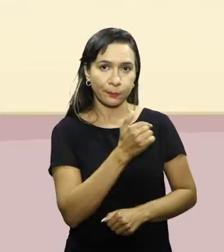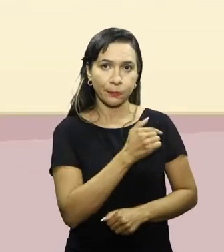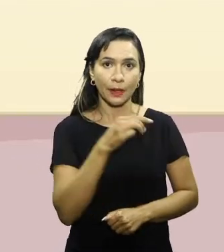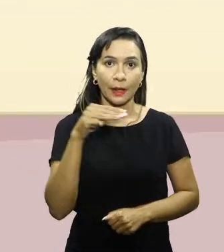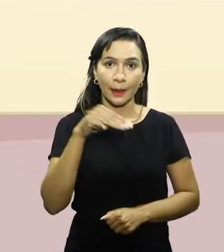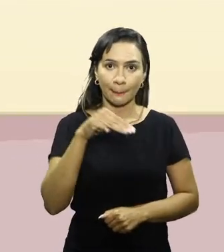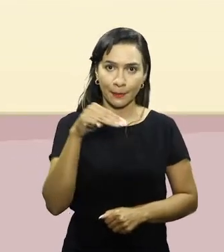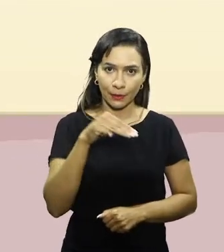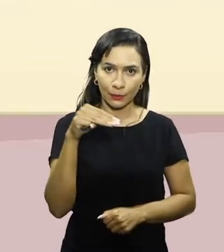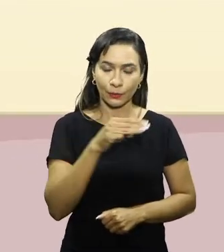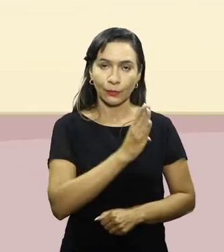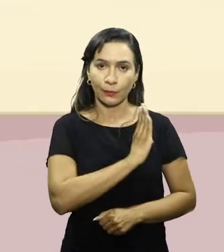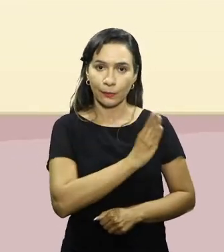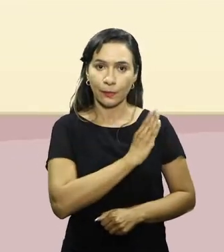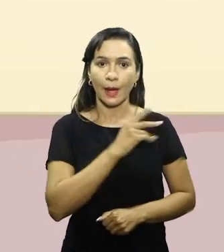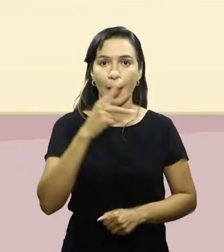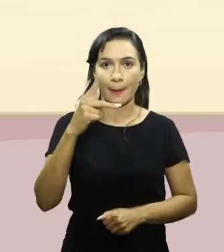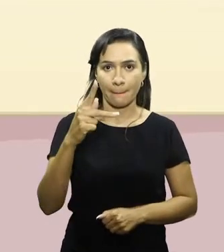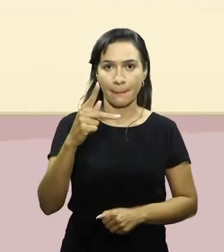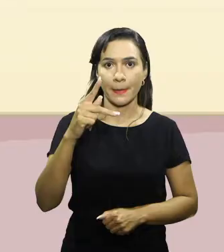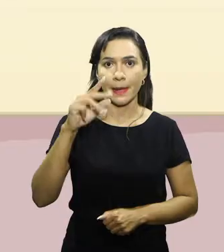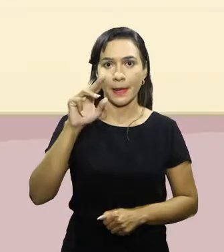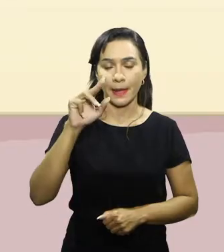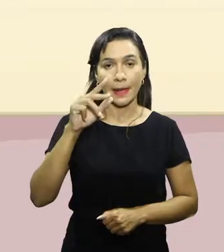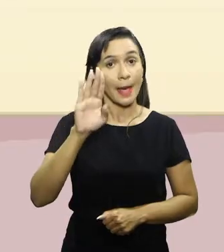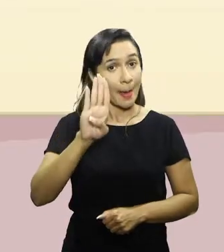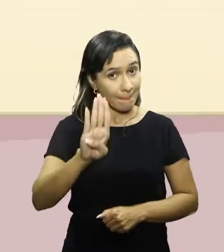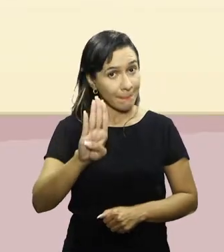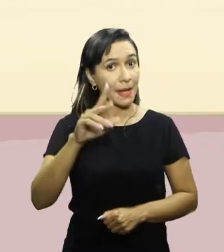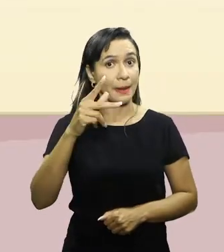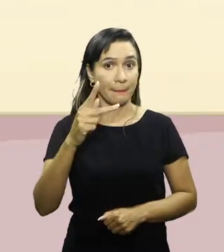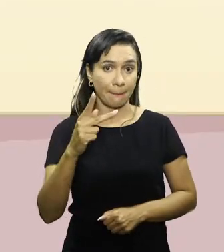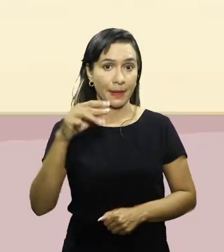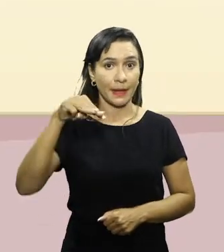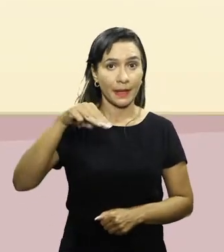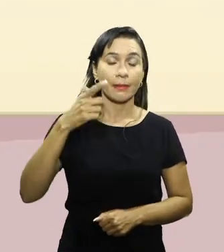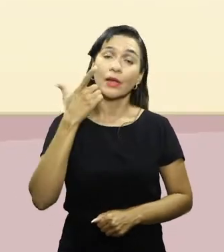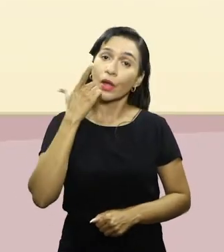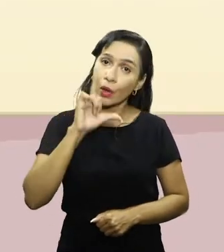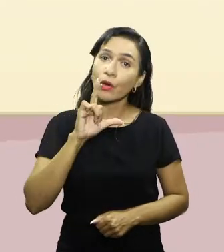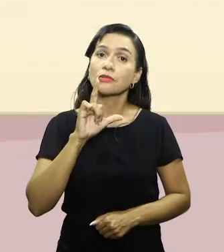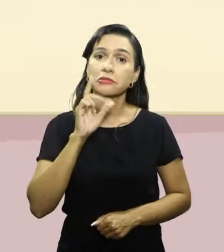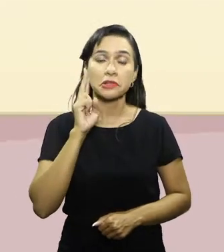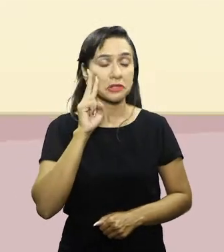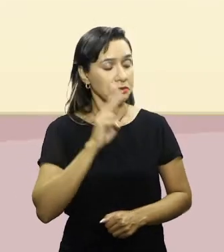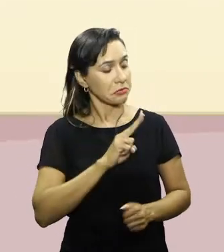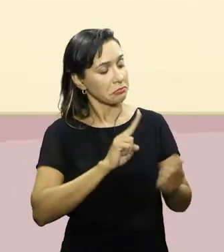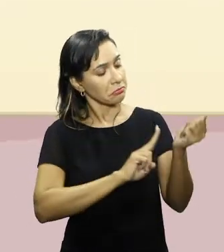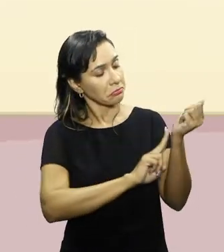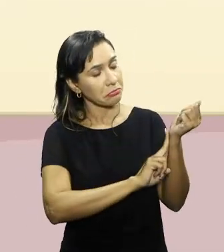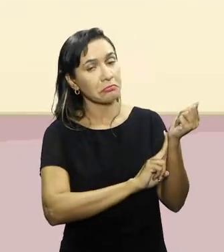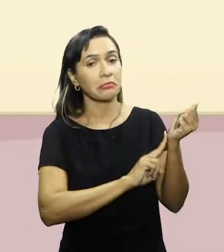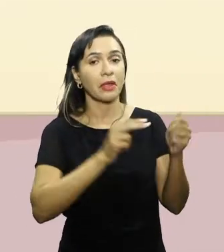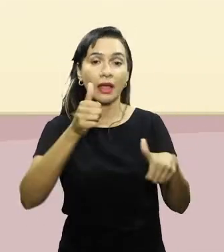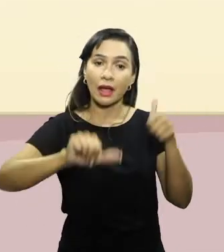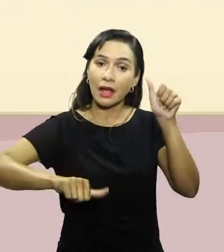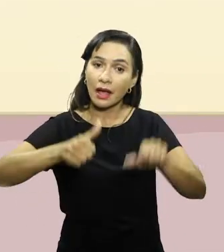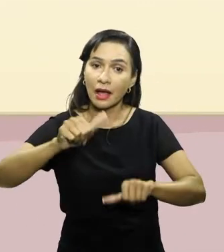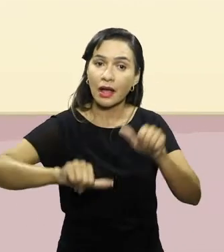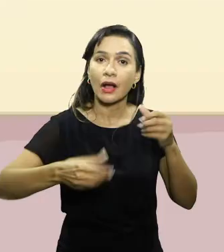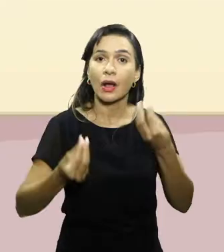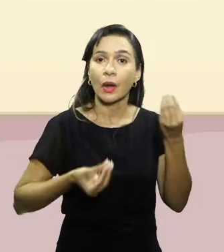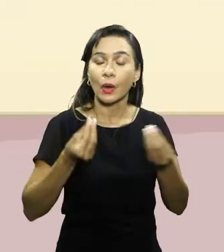por minuto, os chamados BPM, de fácil verificação, sendo utilizada para avaliar a resposta